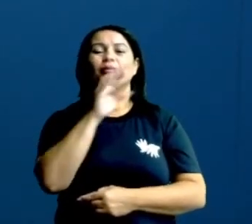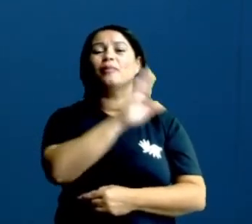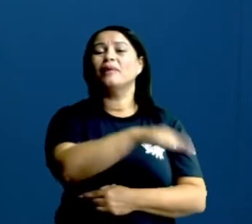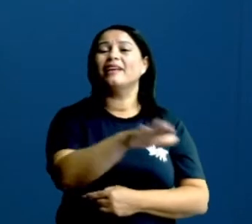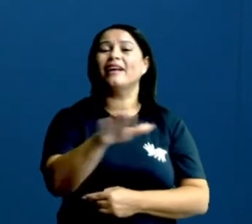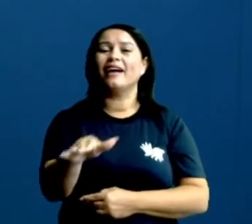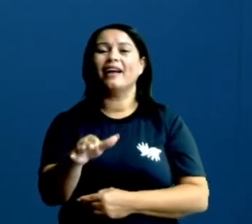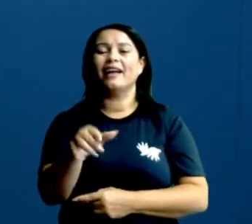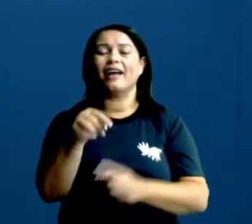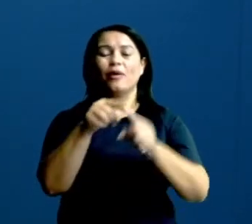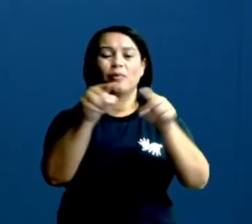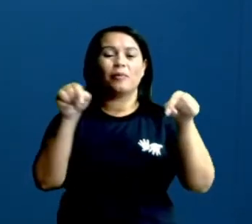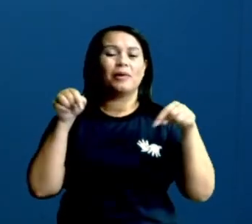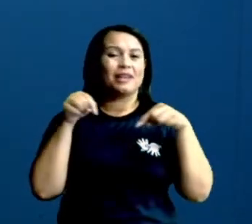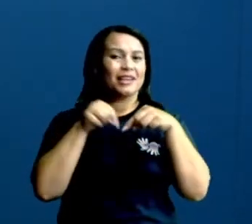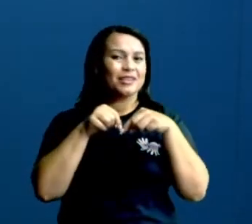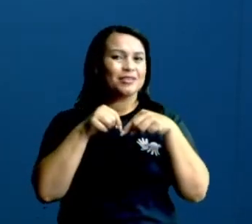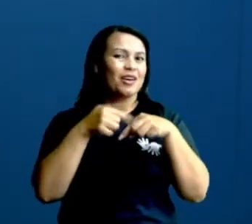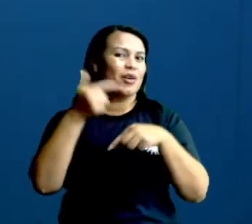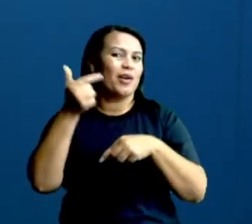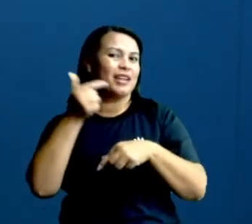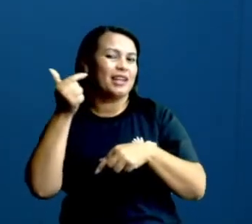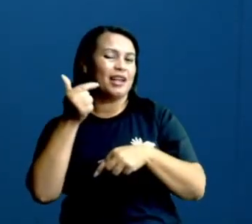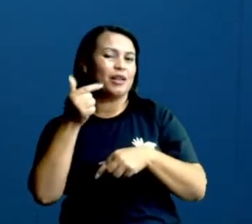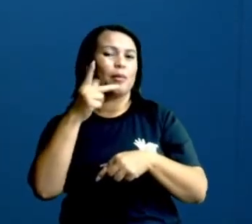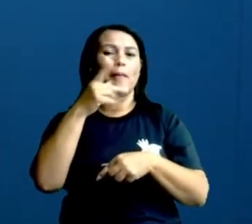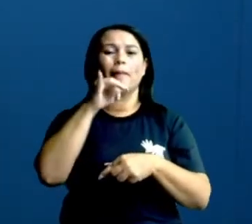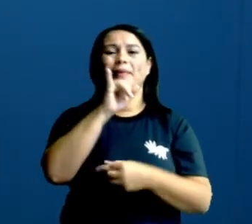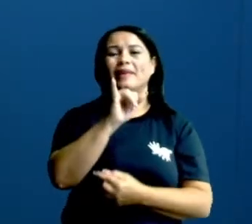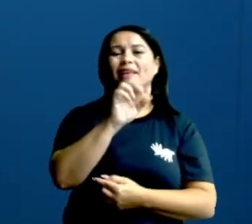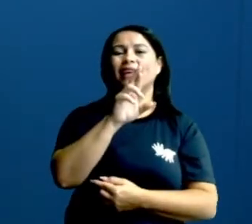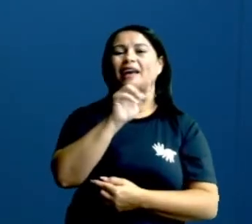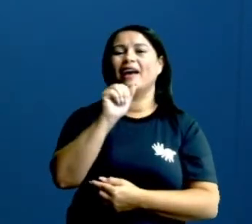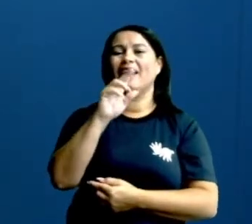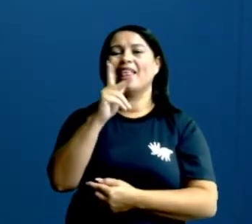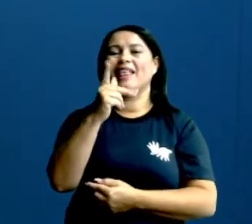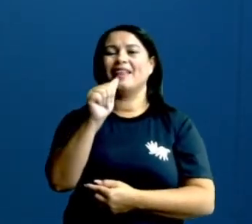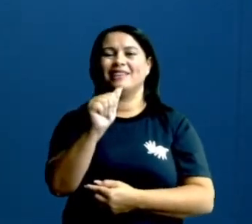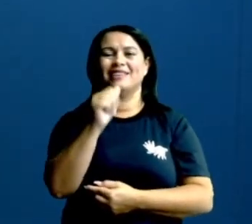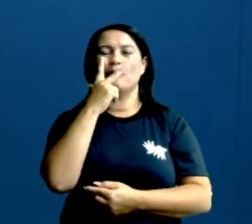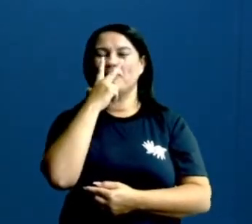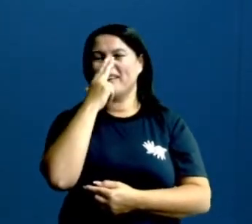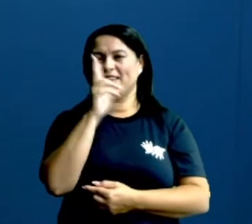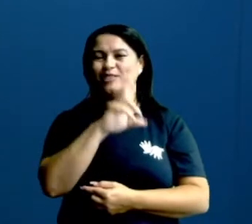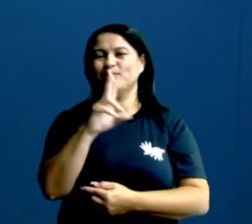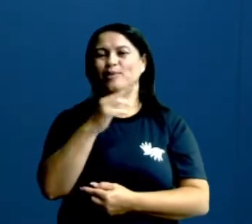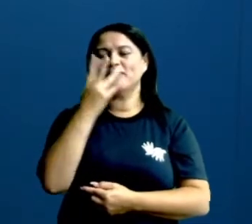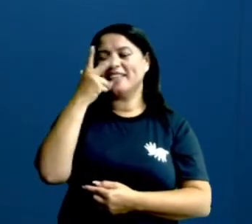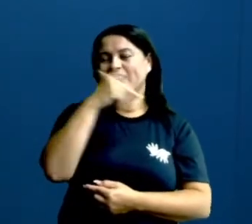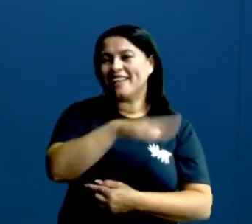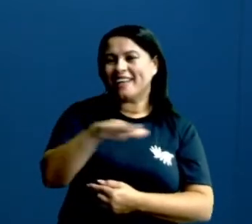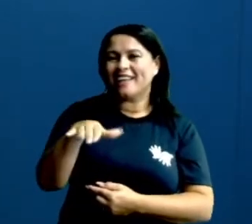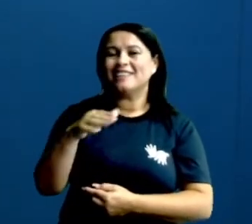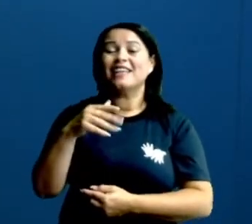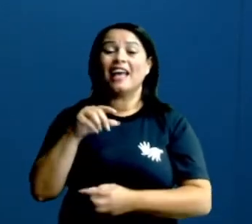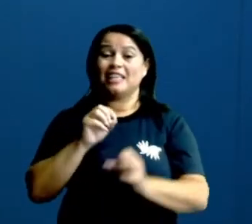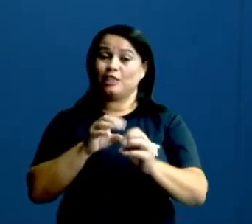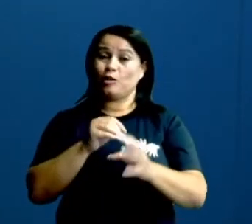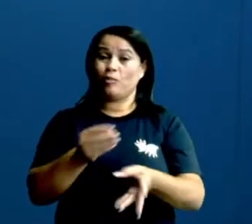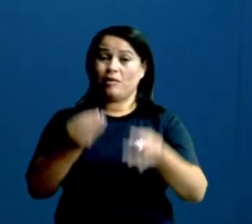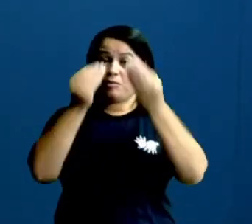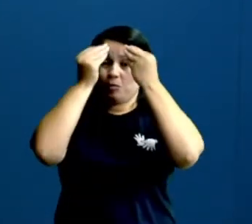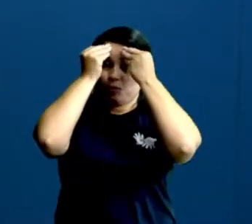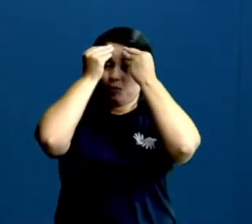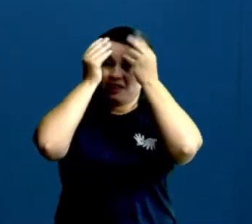Dois pi R ao quadrado. Pi R ao quadrado. Veja como foi que ele ensinou.